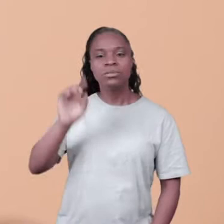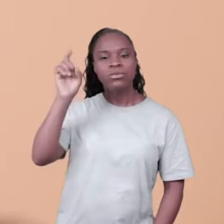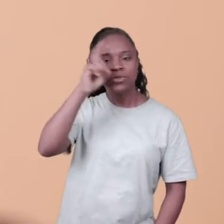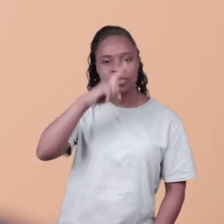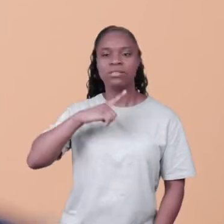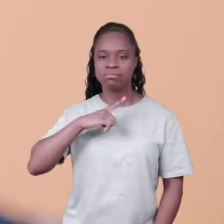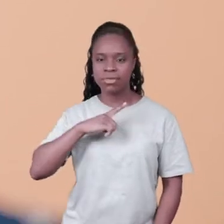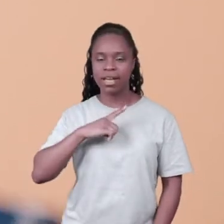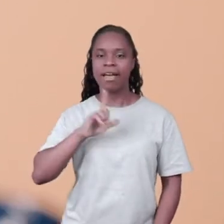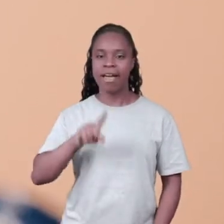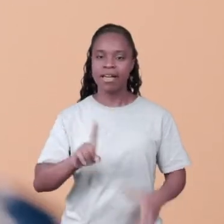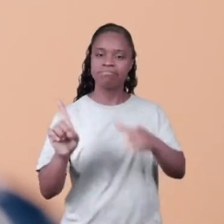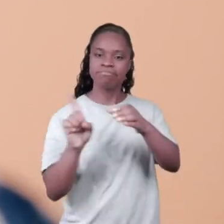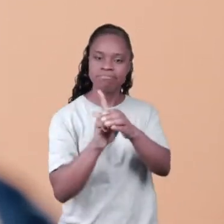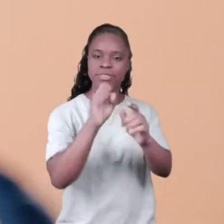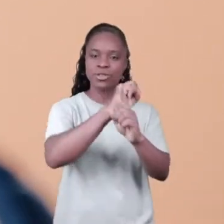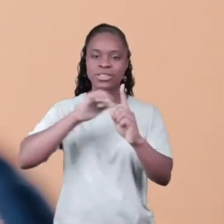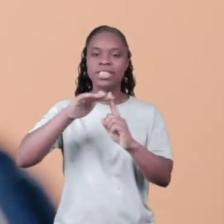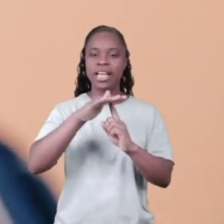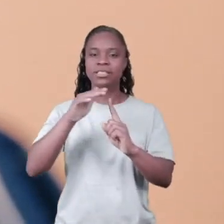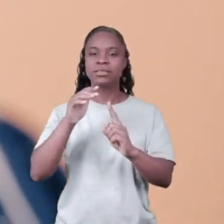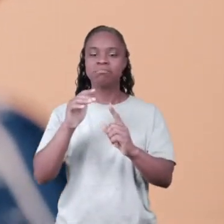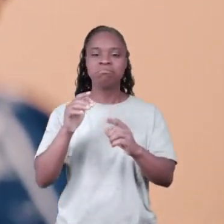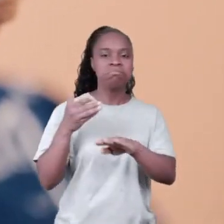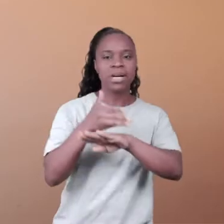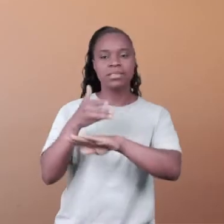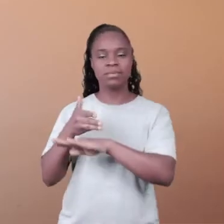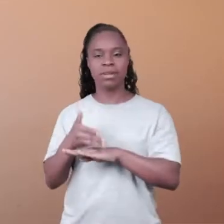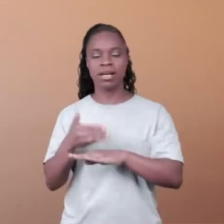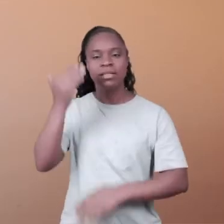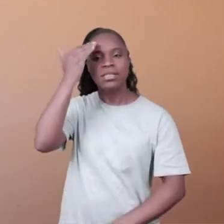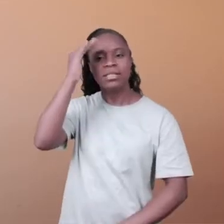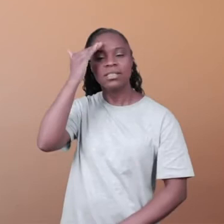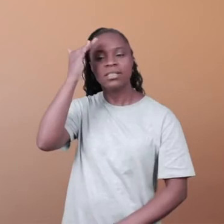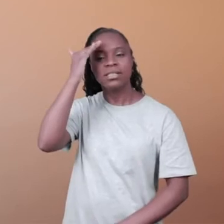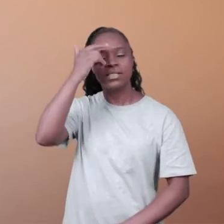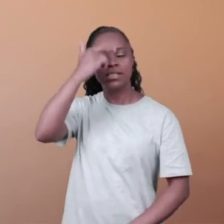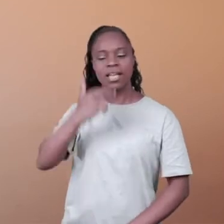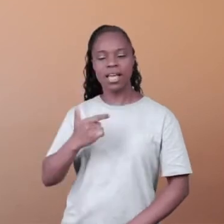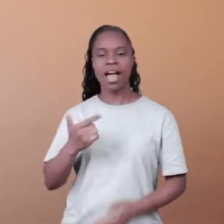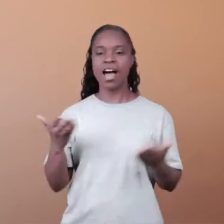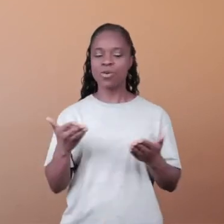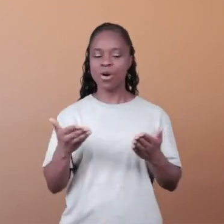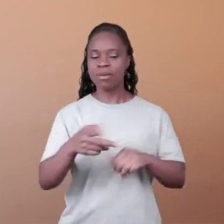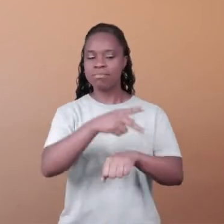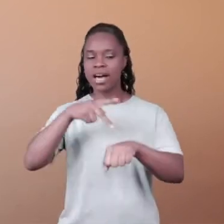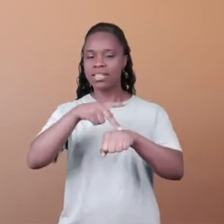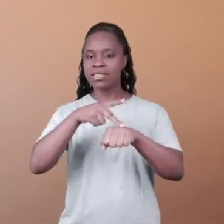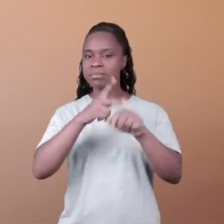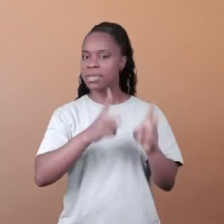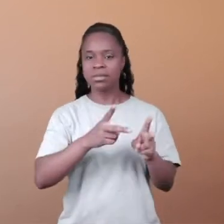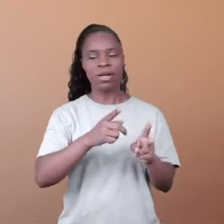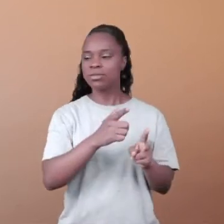Maior dificuldade? Acho que se inserir na sociedade em si, para você se entender que agora você está numa